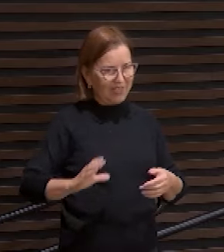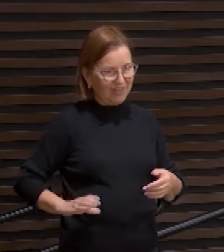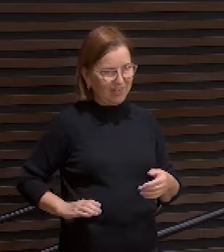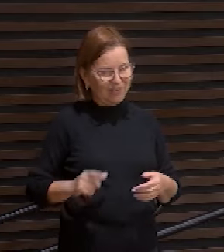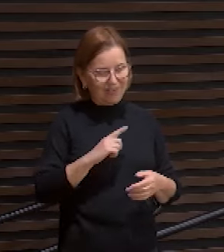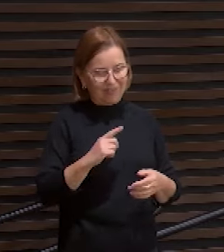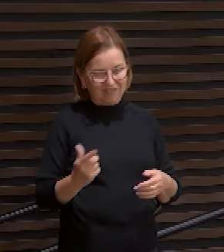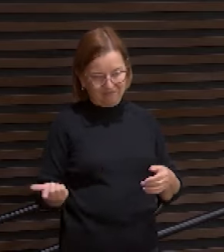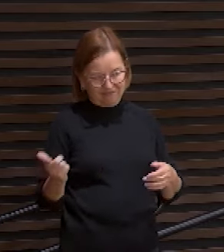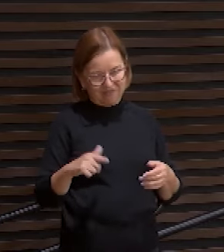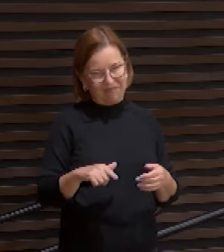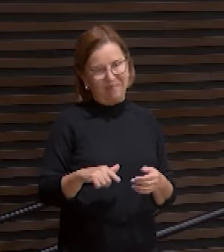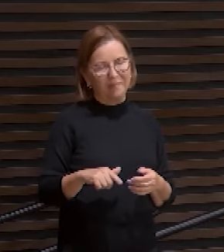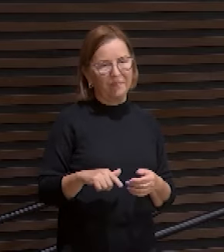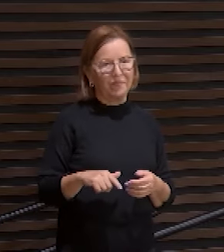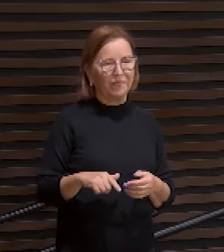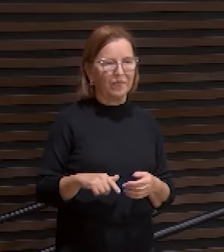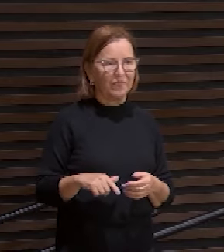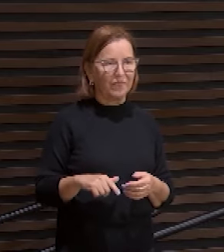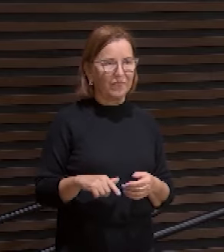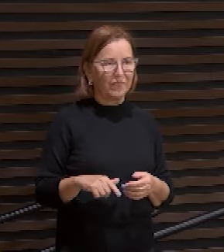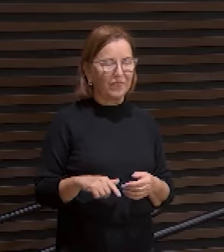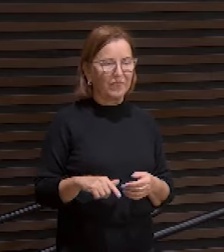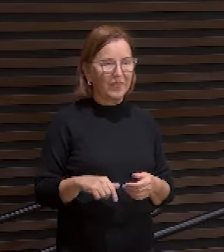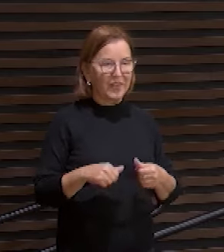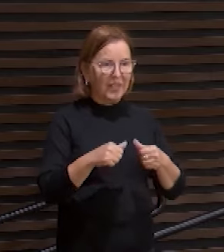aceito por todos, porque ele é inegável.